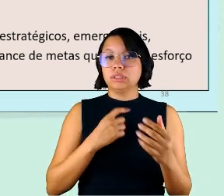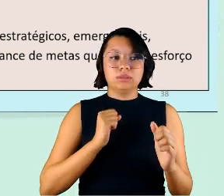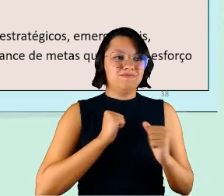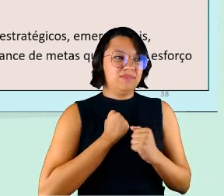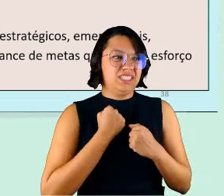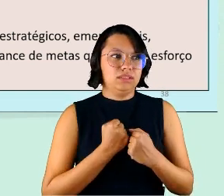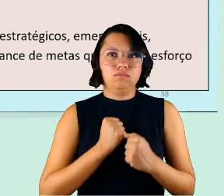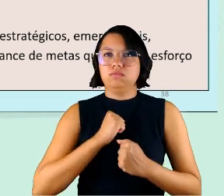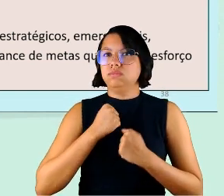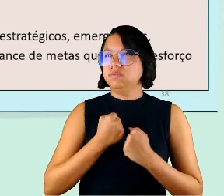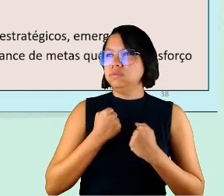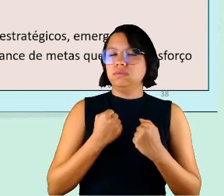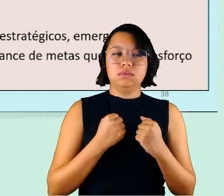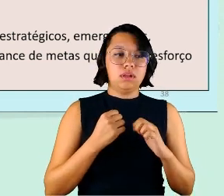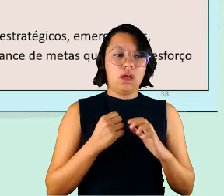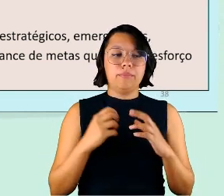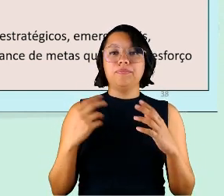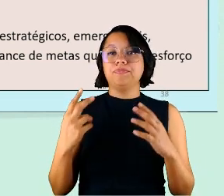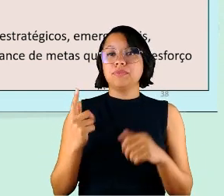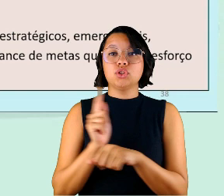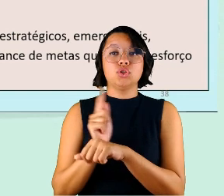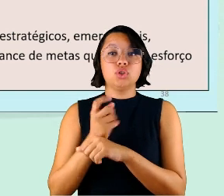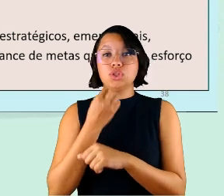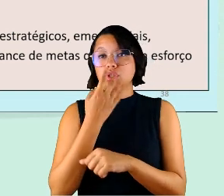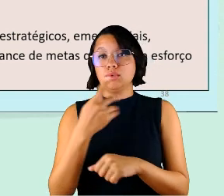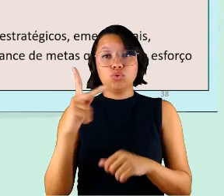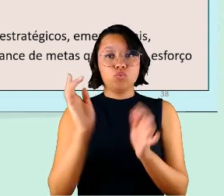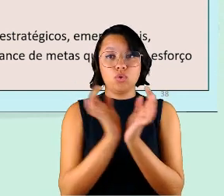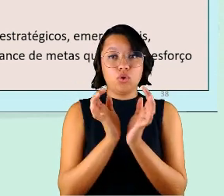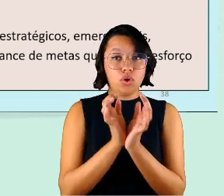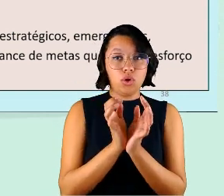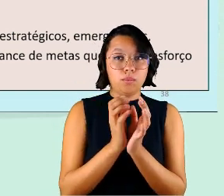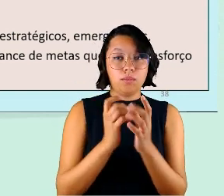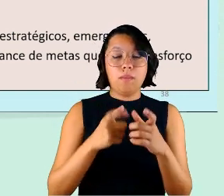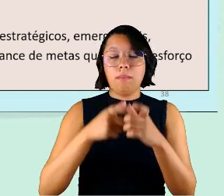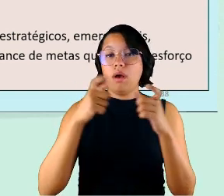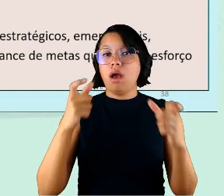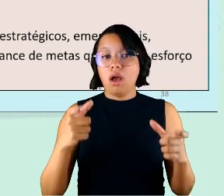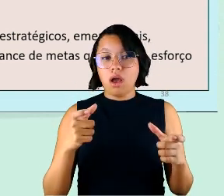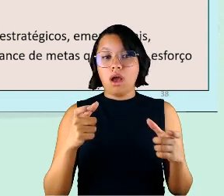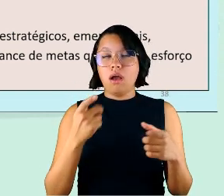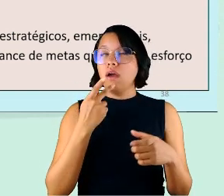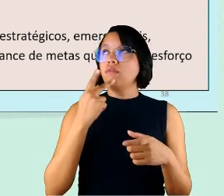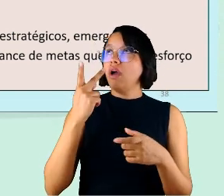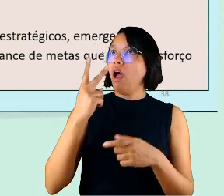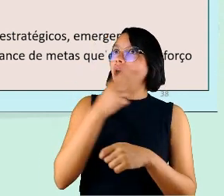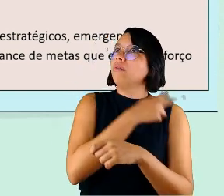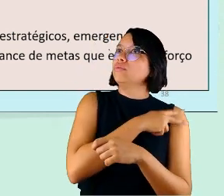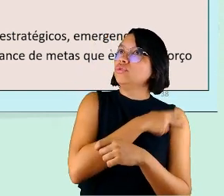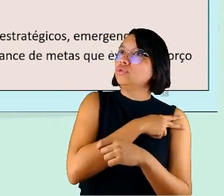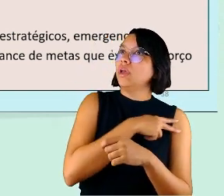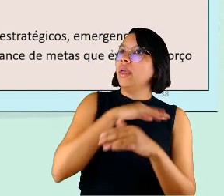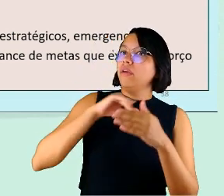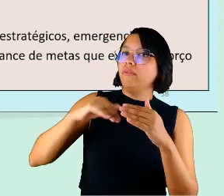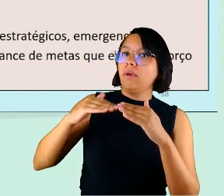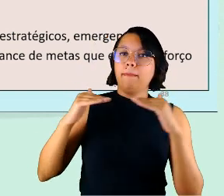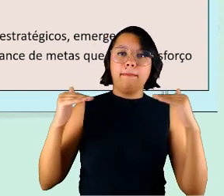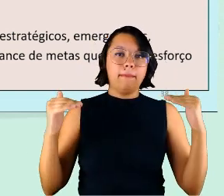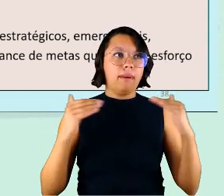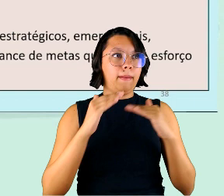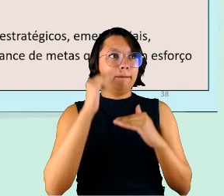de todos os lados de gerenciar bem sua equipe e muitas vezes de interagir com superiores e laterais os seus pares